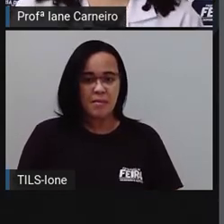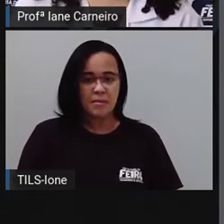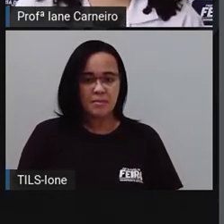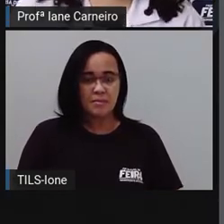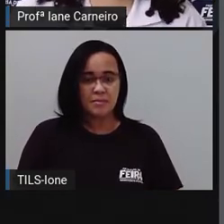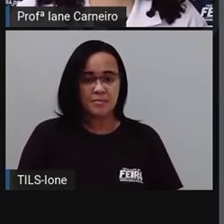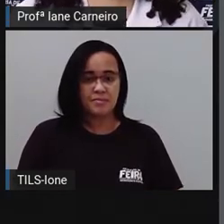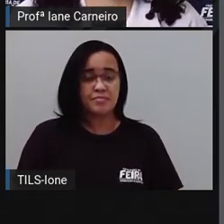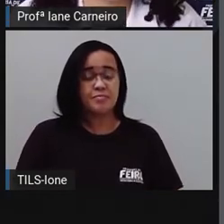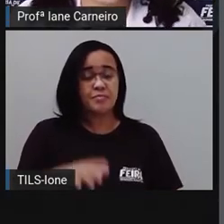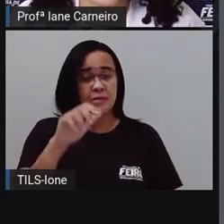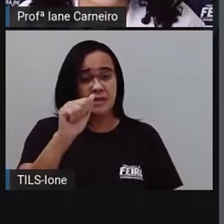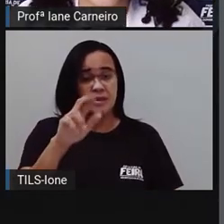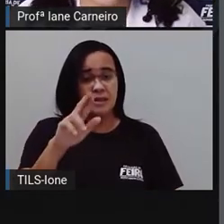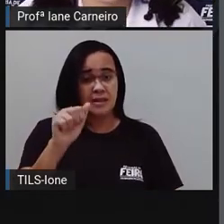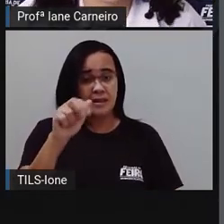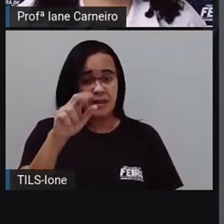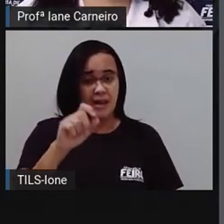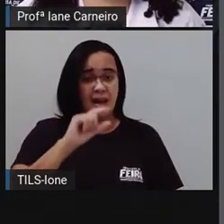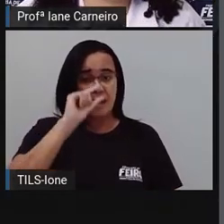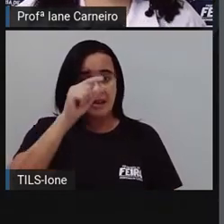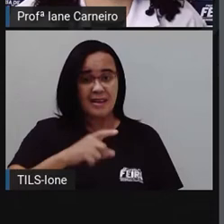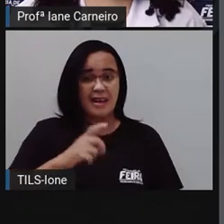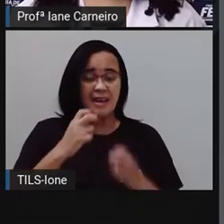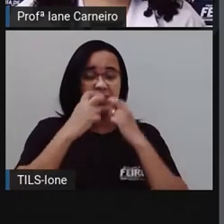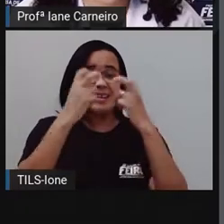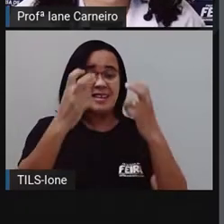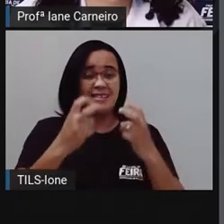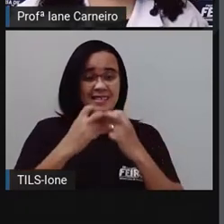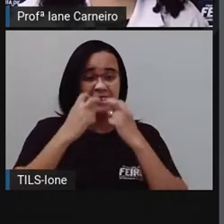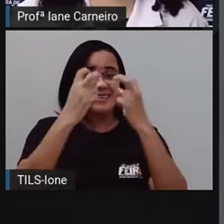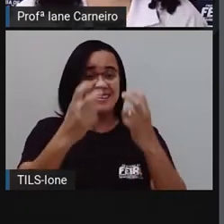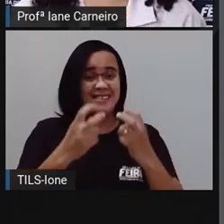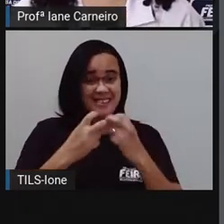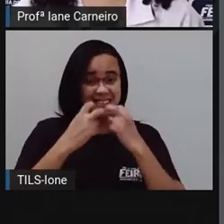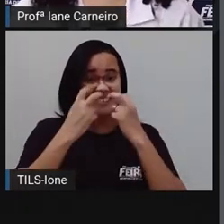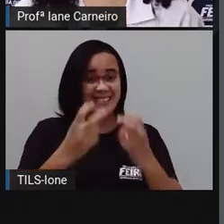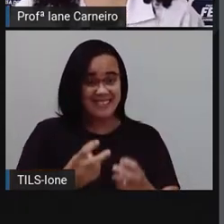Arara, grita. Arara, arara.